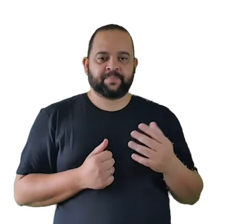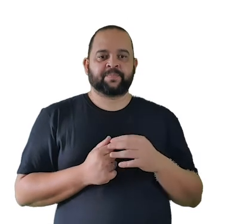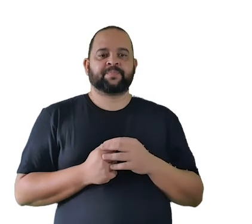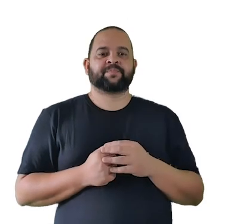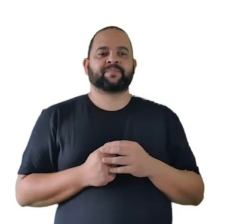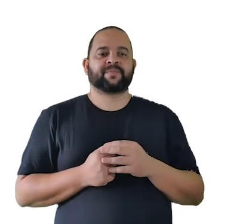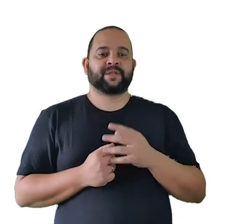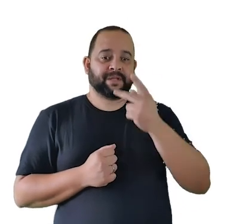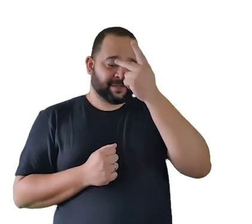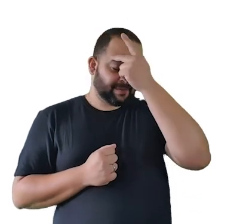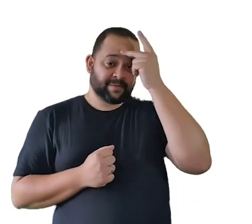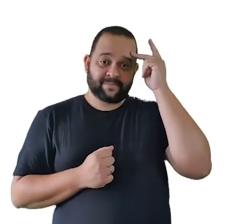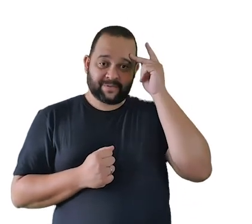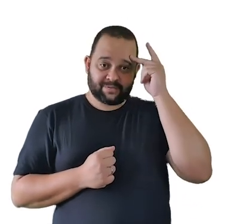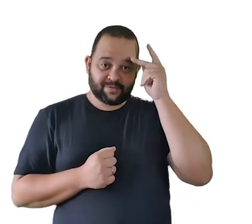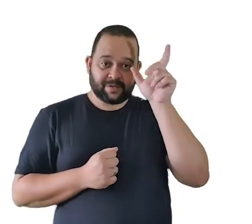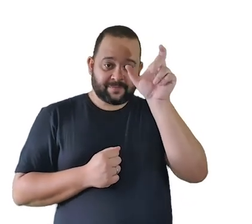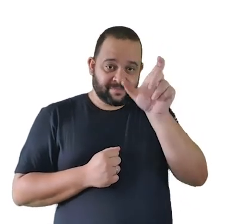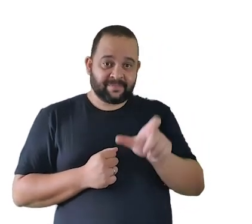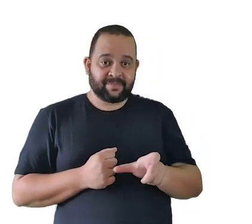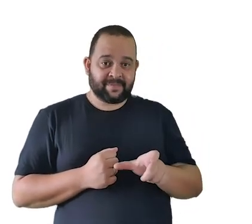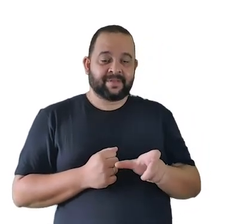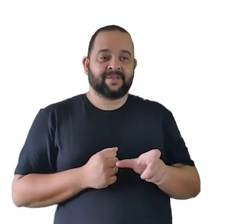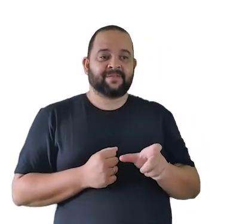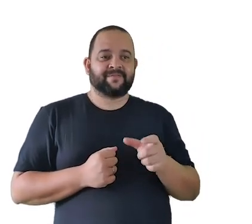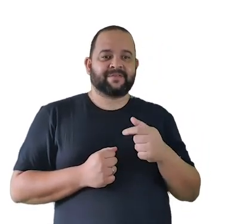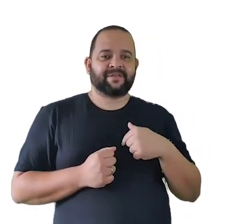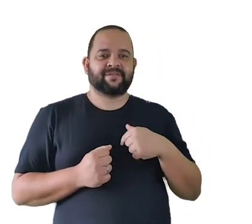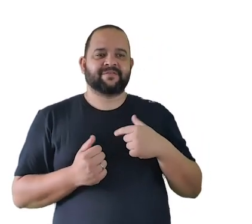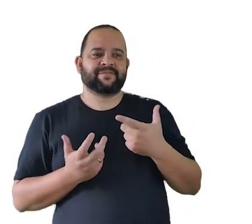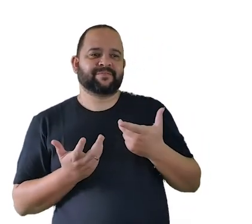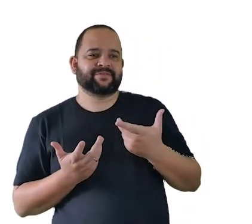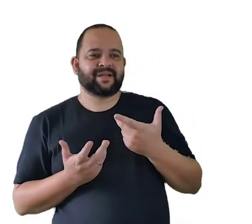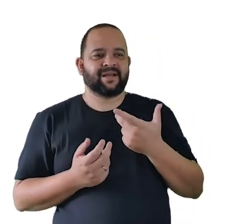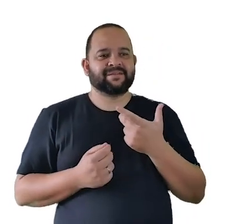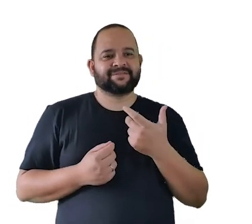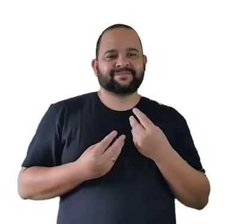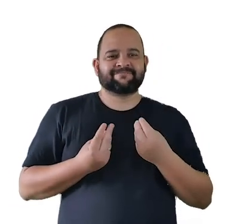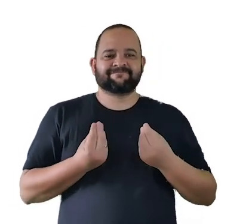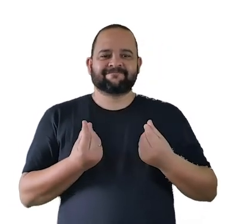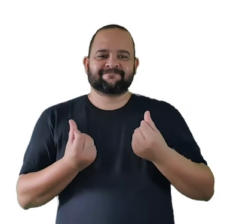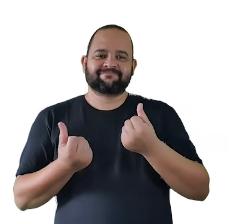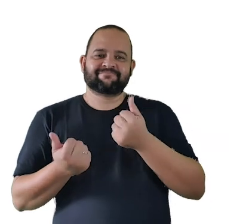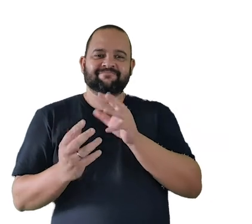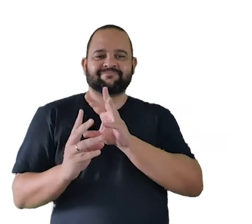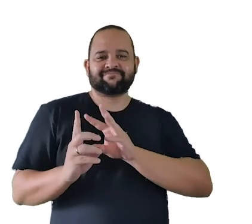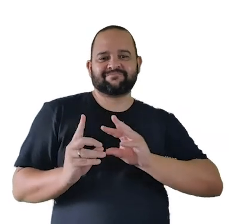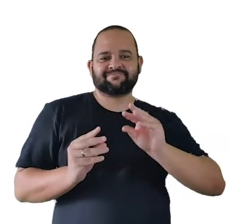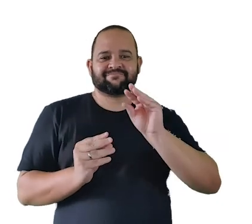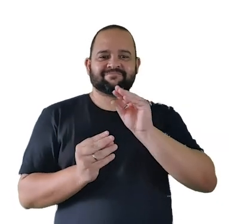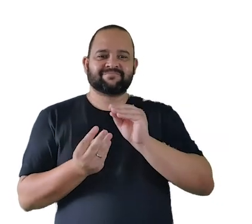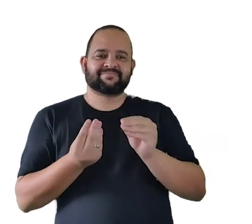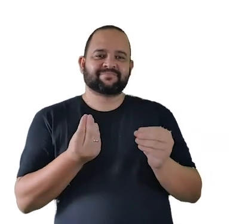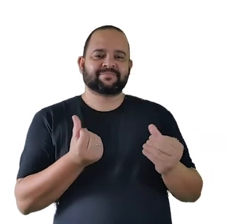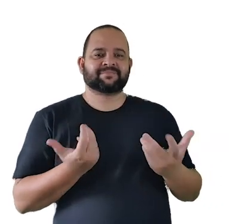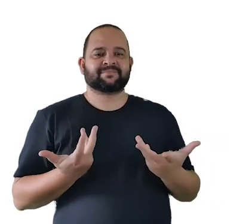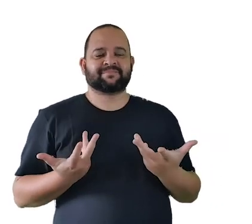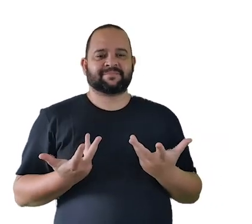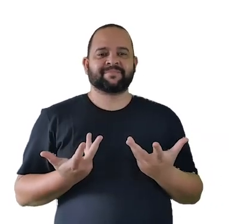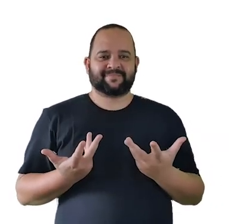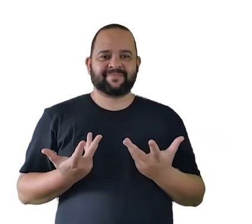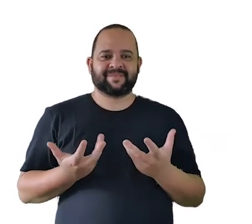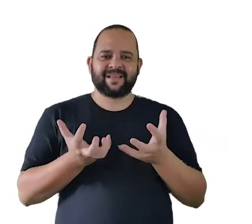a personagem está fazendo um charme um melodrama uma coisa um